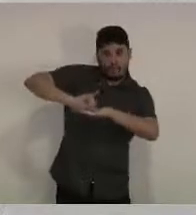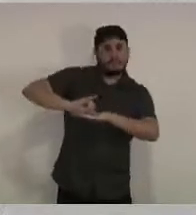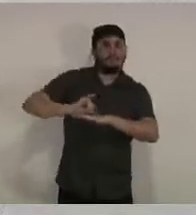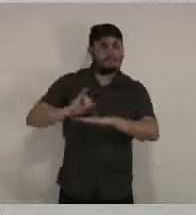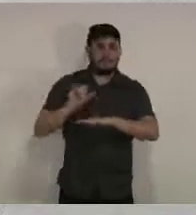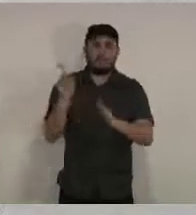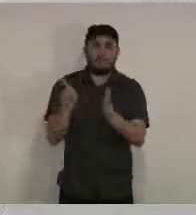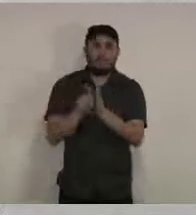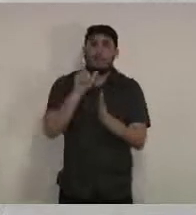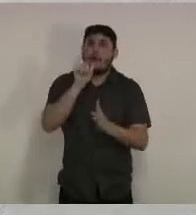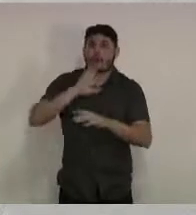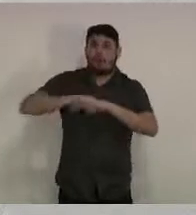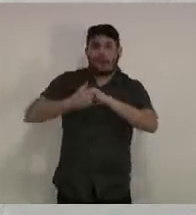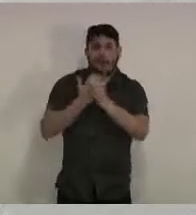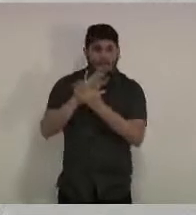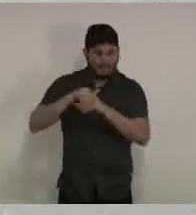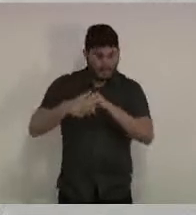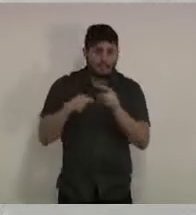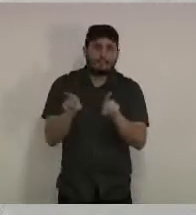população.